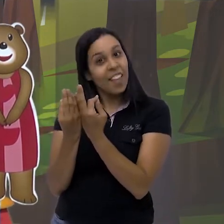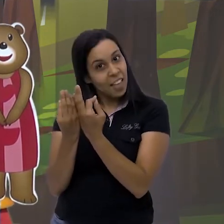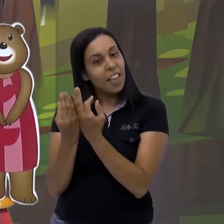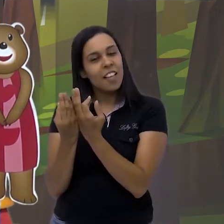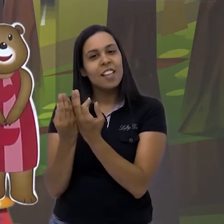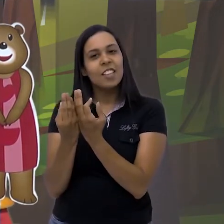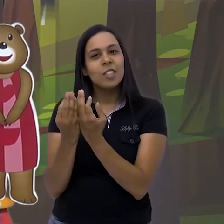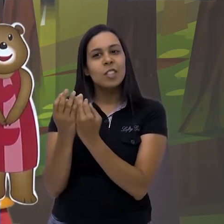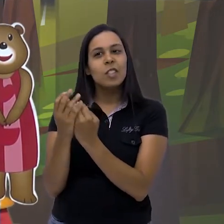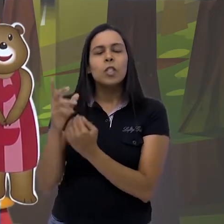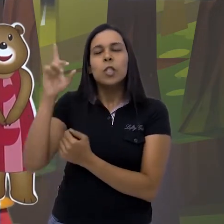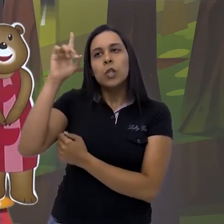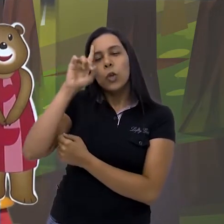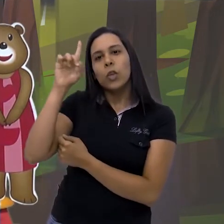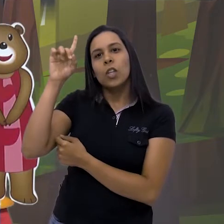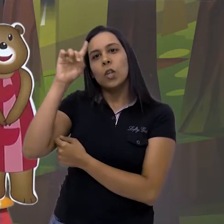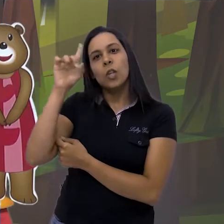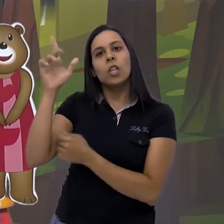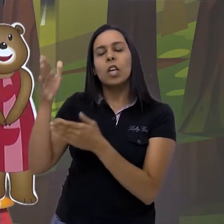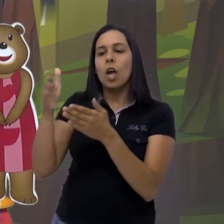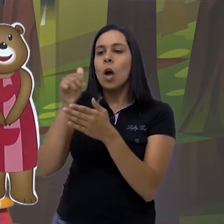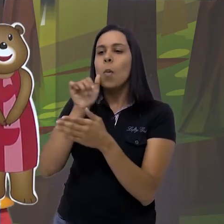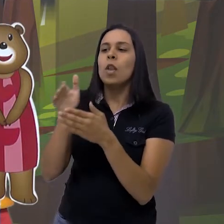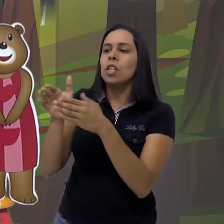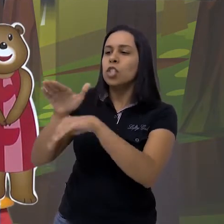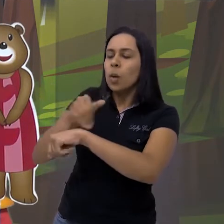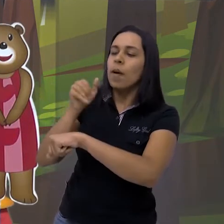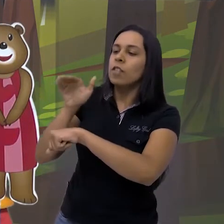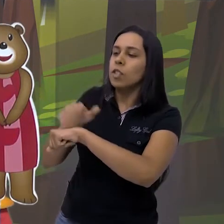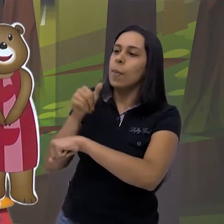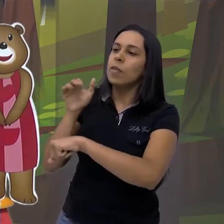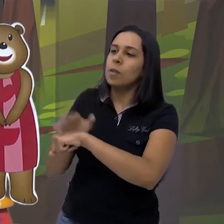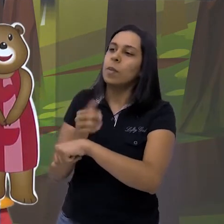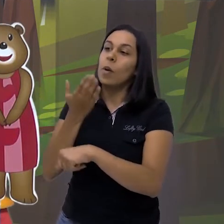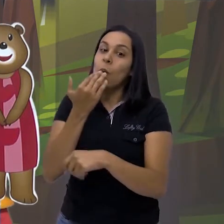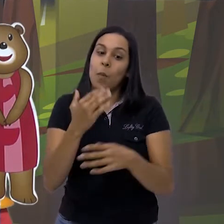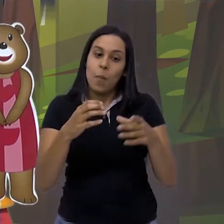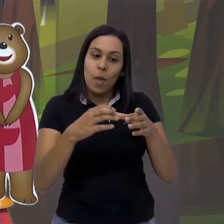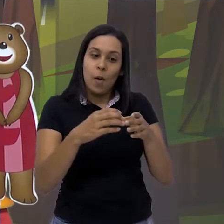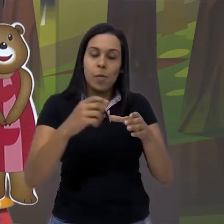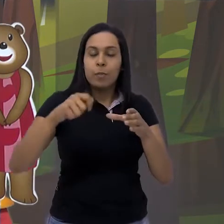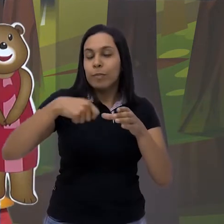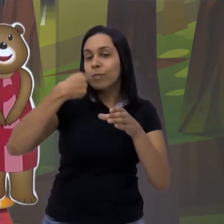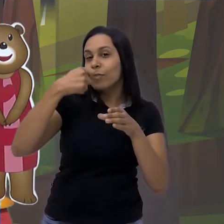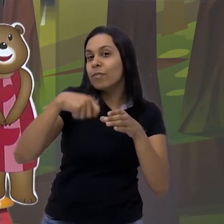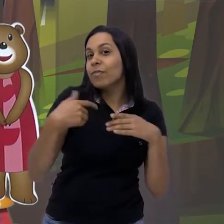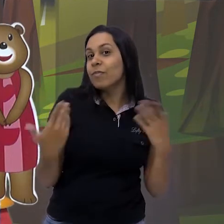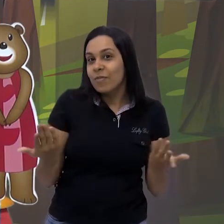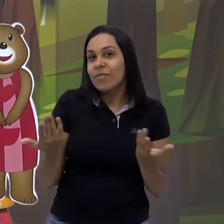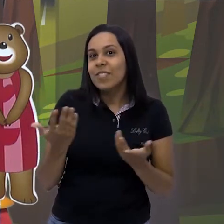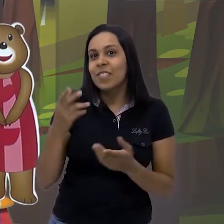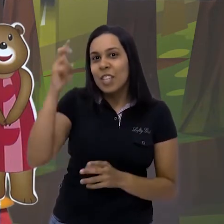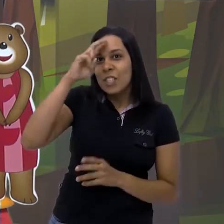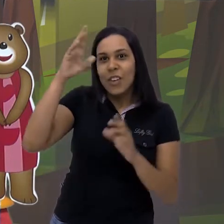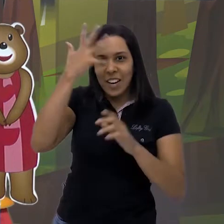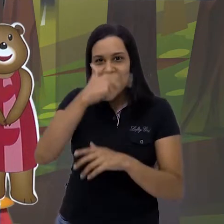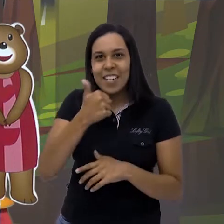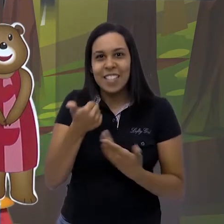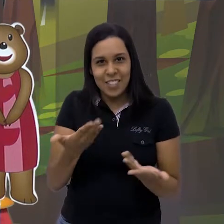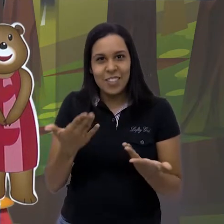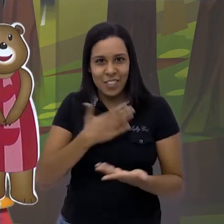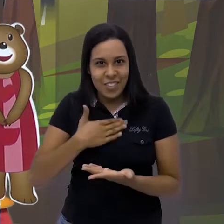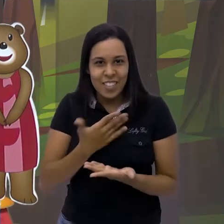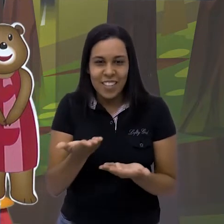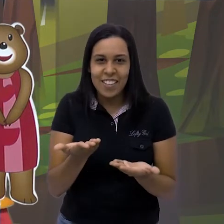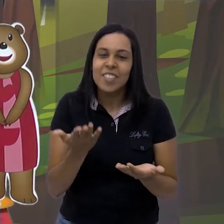É, e todos os dias ela era convidada para tomar o delicioso mingau. Olha aí, que história linda. Gostaram dessa